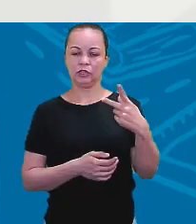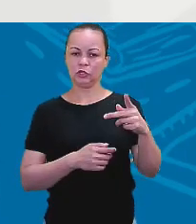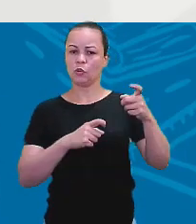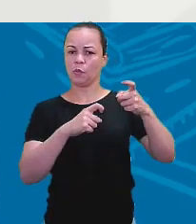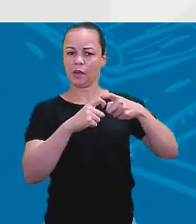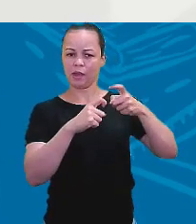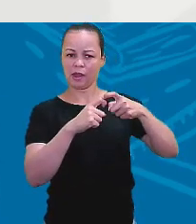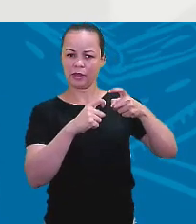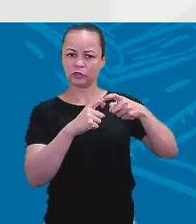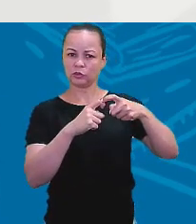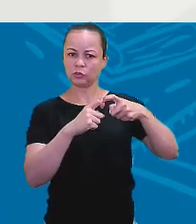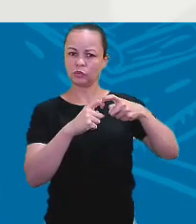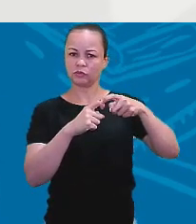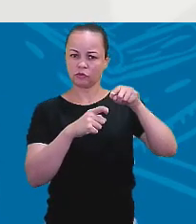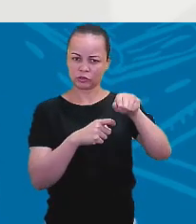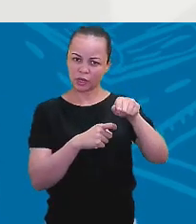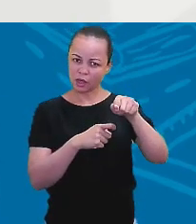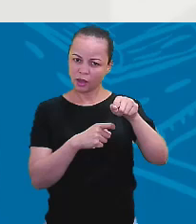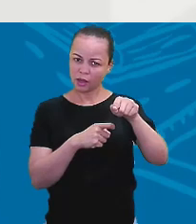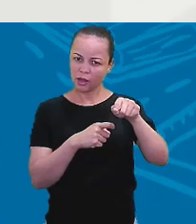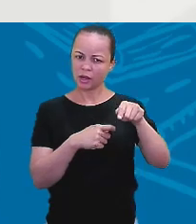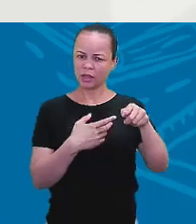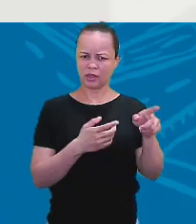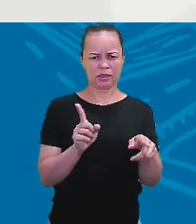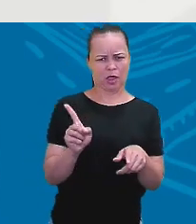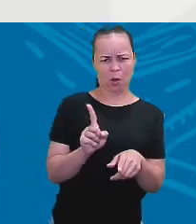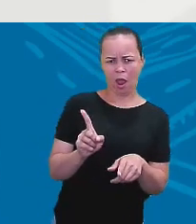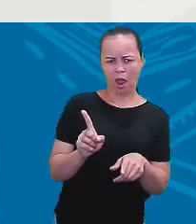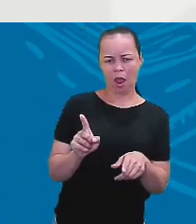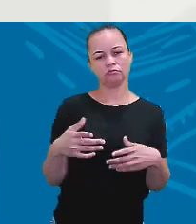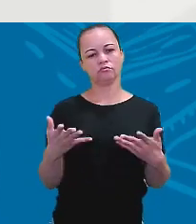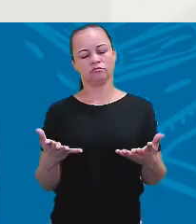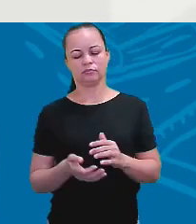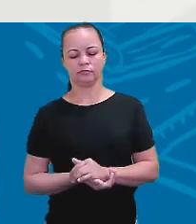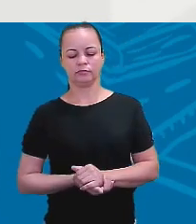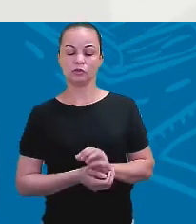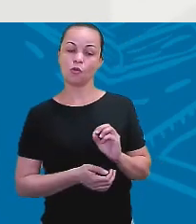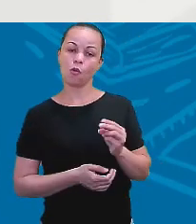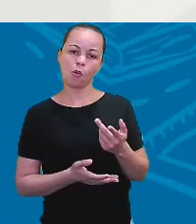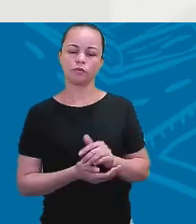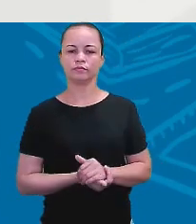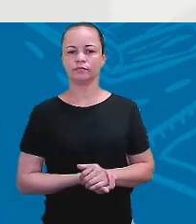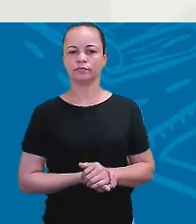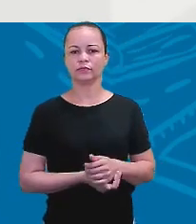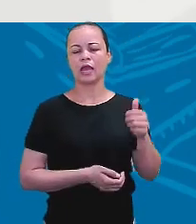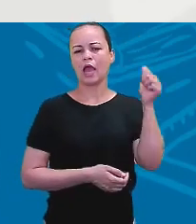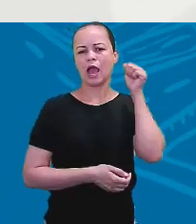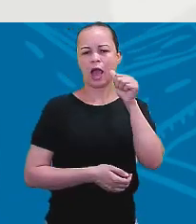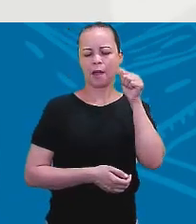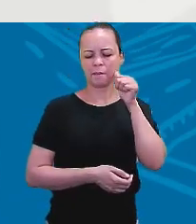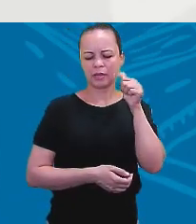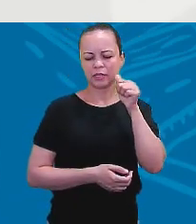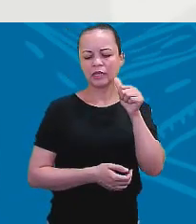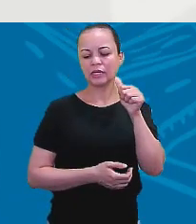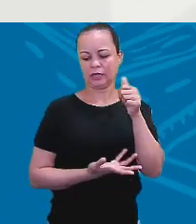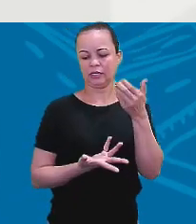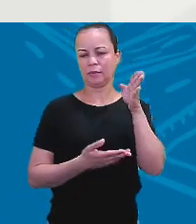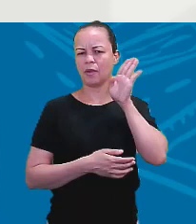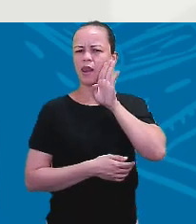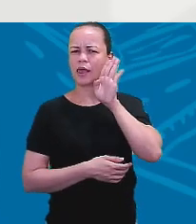Aren't you? Você é um médico. Não é? Ou, she is a nice girl. Is not she? Ela é uma garota legal.